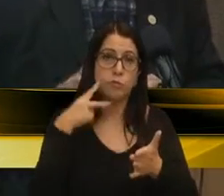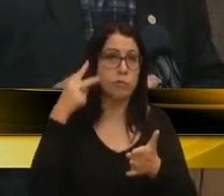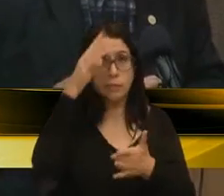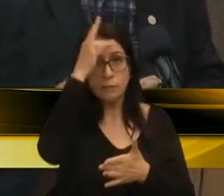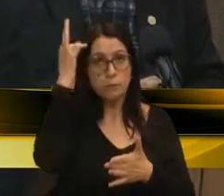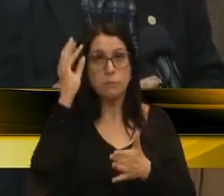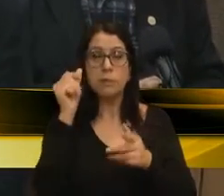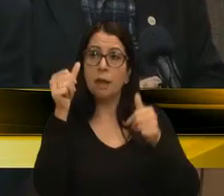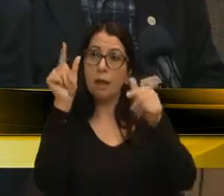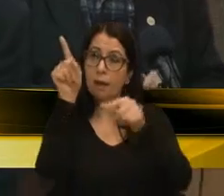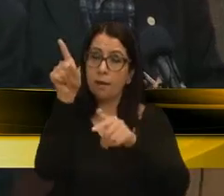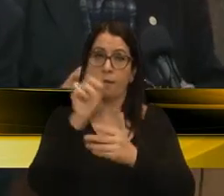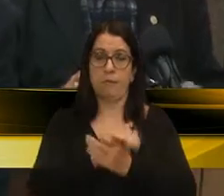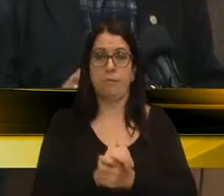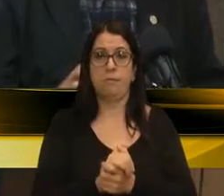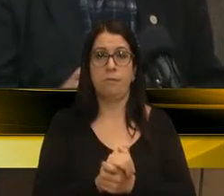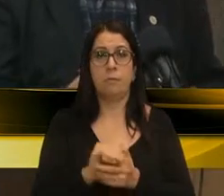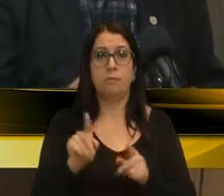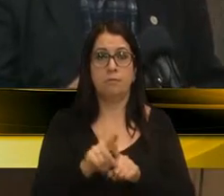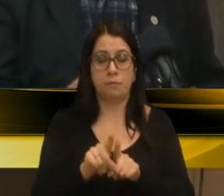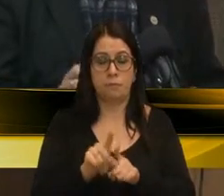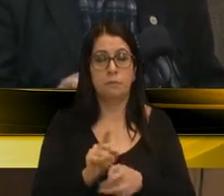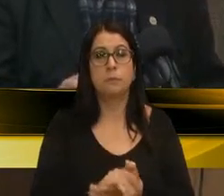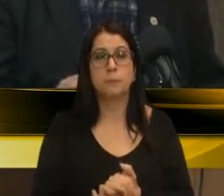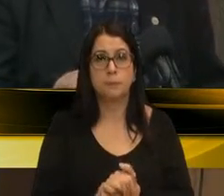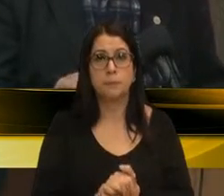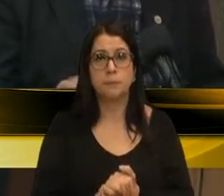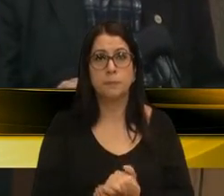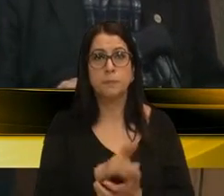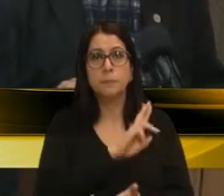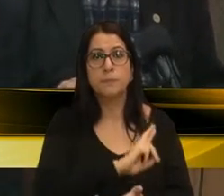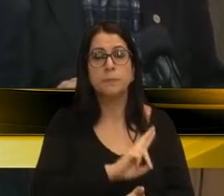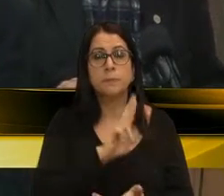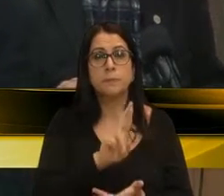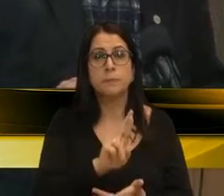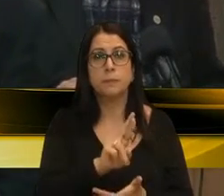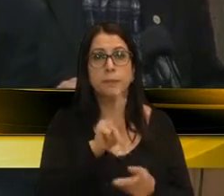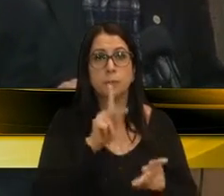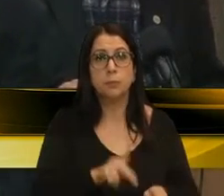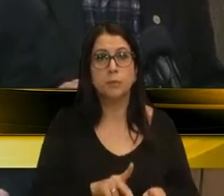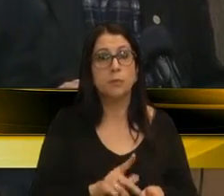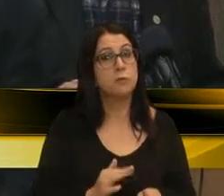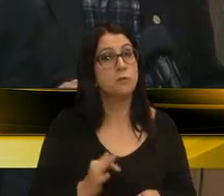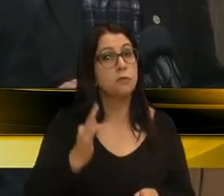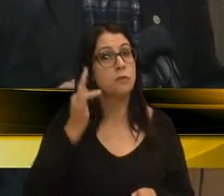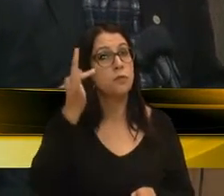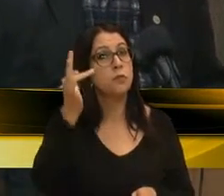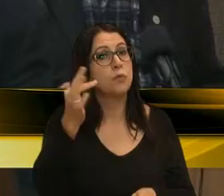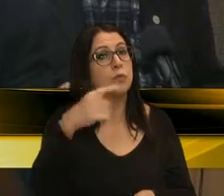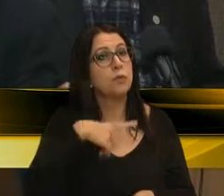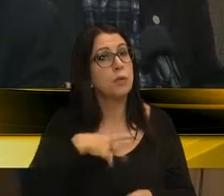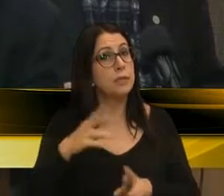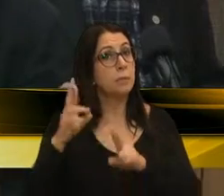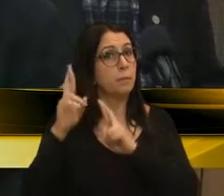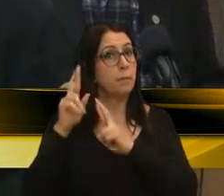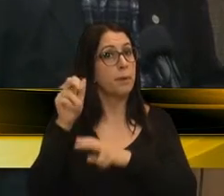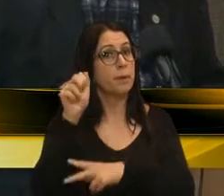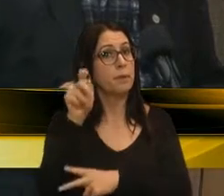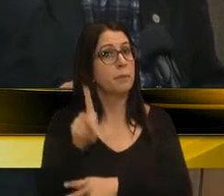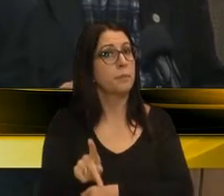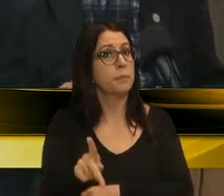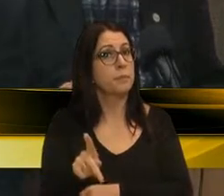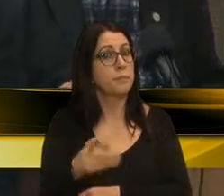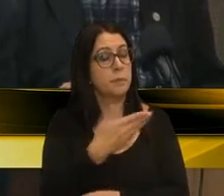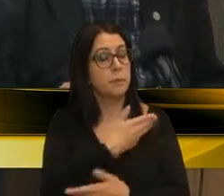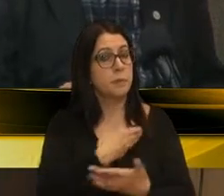porque está lá, vai estar lá também representantes de pessoas que futuramente tinham esperança de se aposentar, com